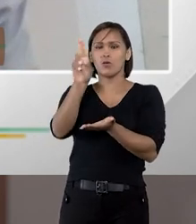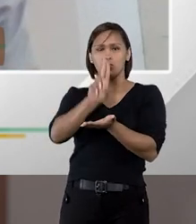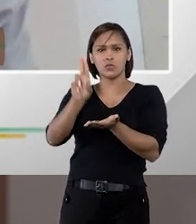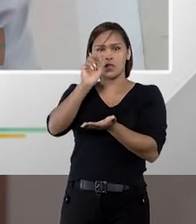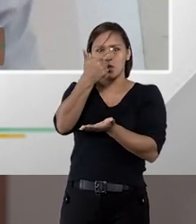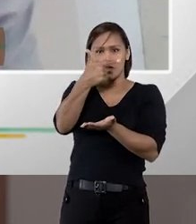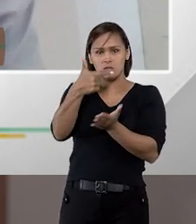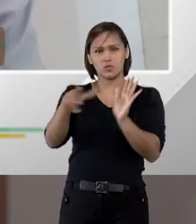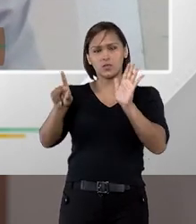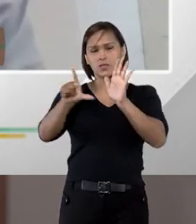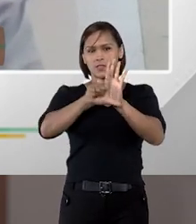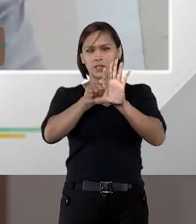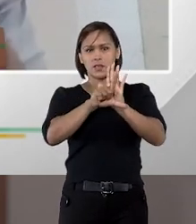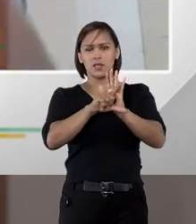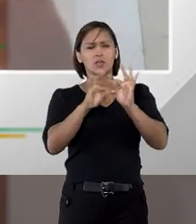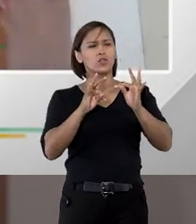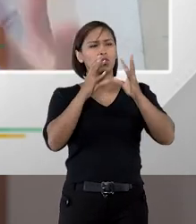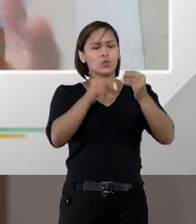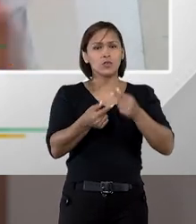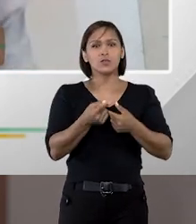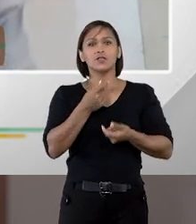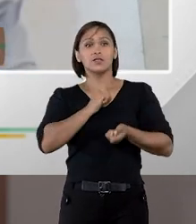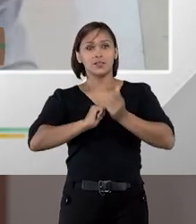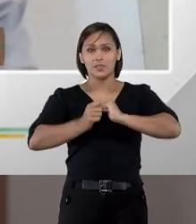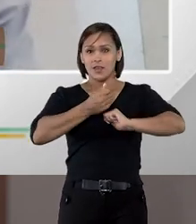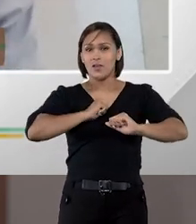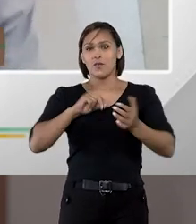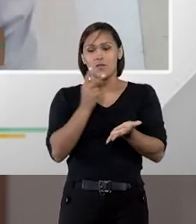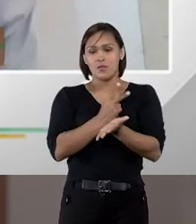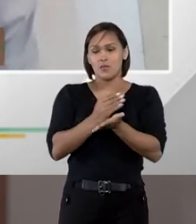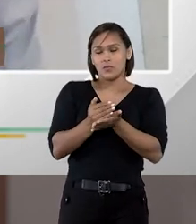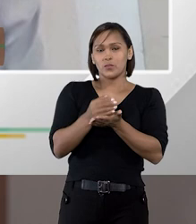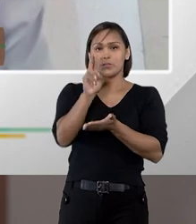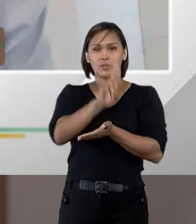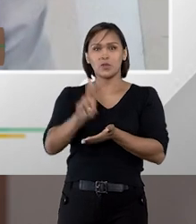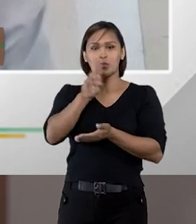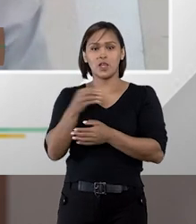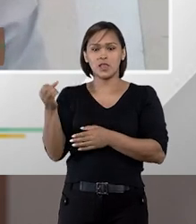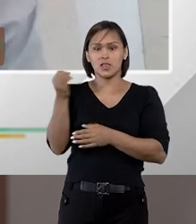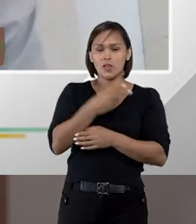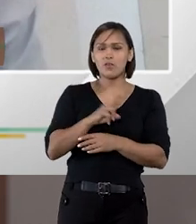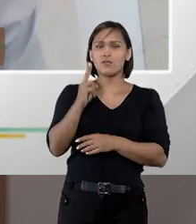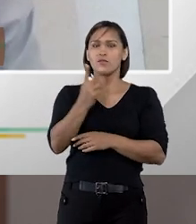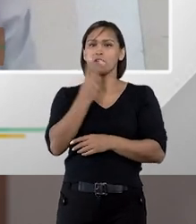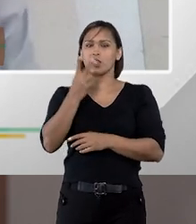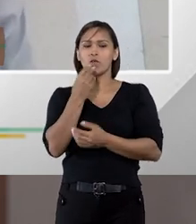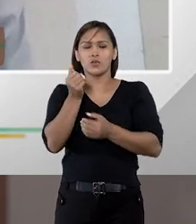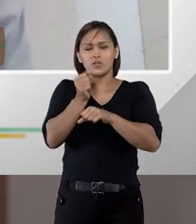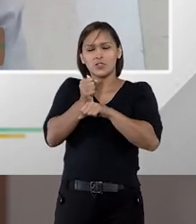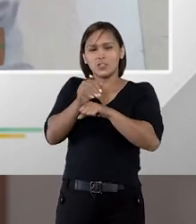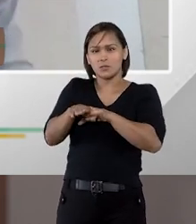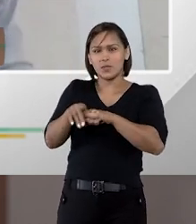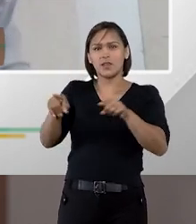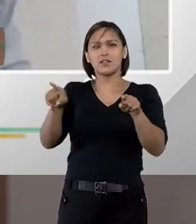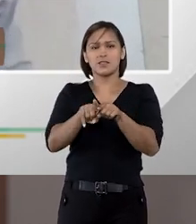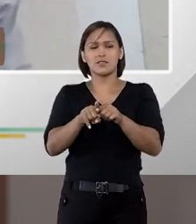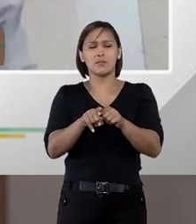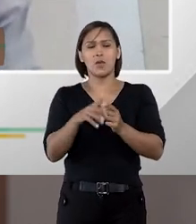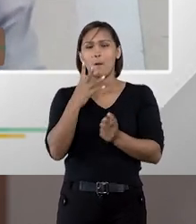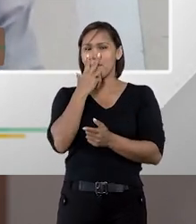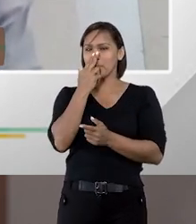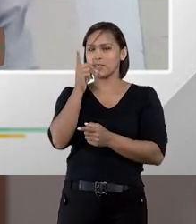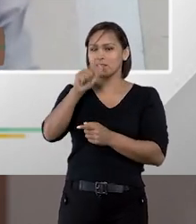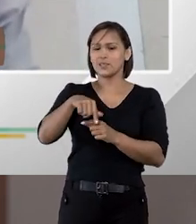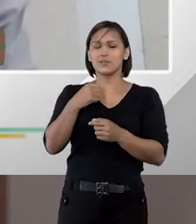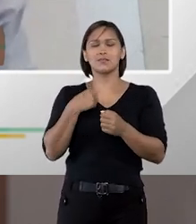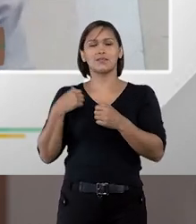acabe trabalhando com as duas leis. Está todo mundo muito ansioso, por exemplo, para utilizar os novos valores de dispensa, então eu